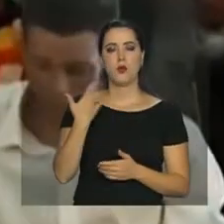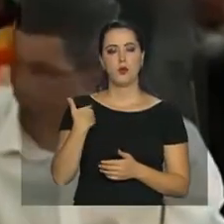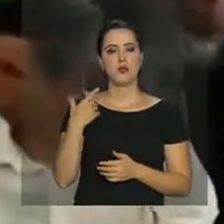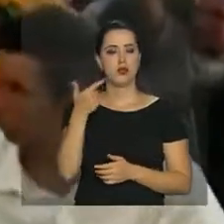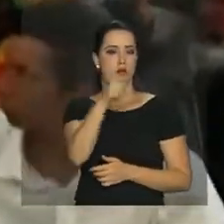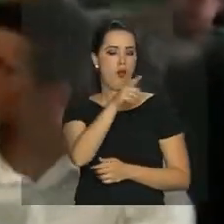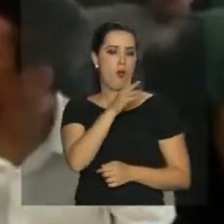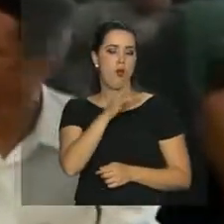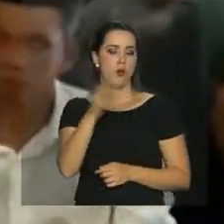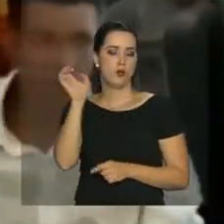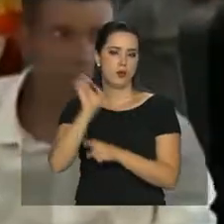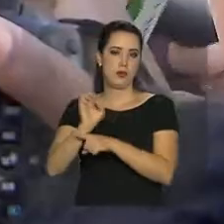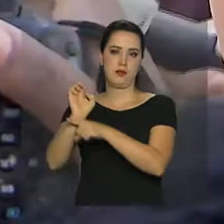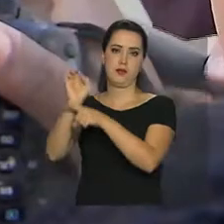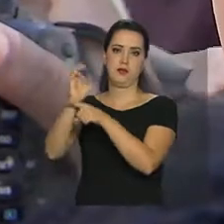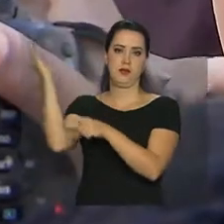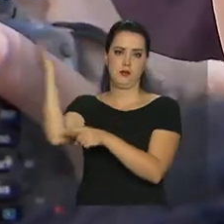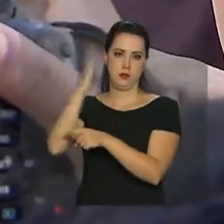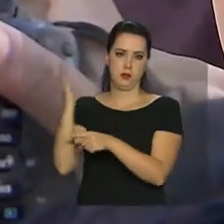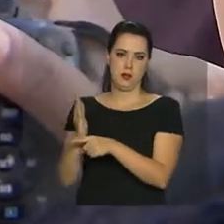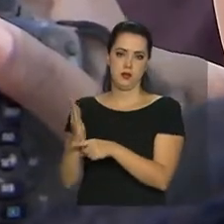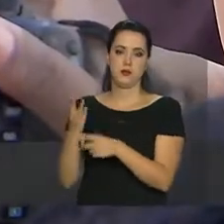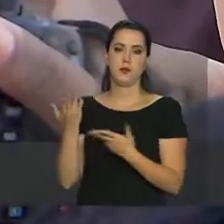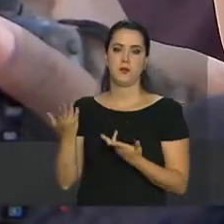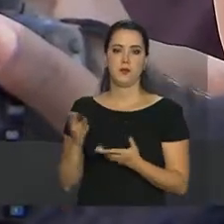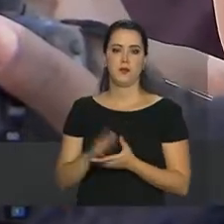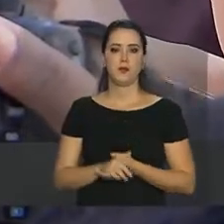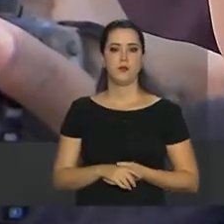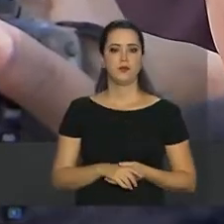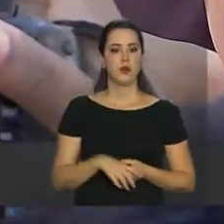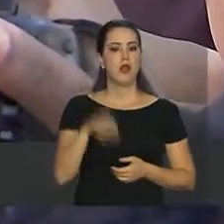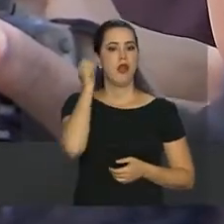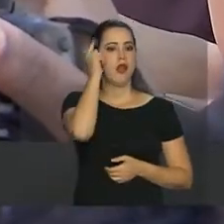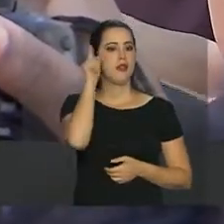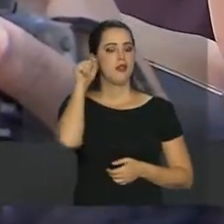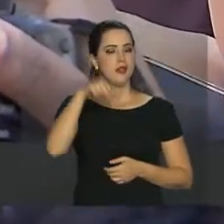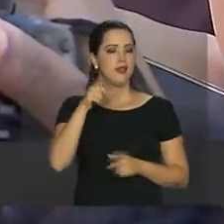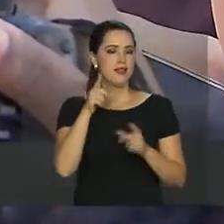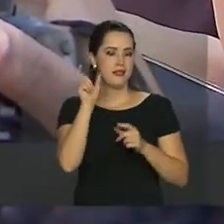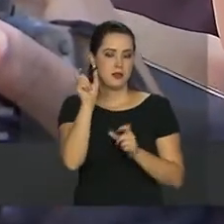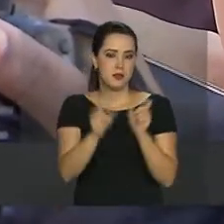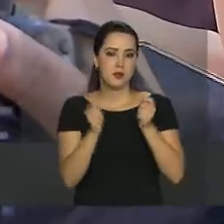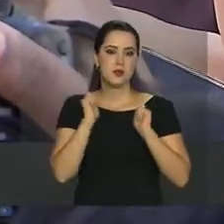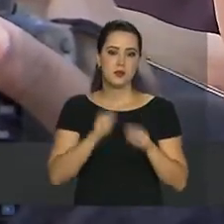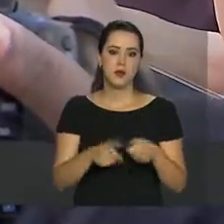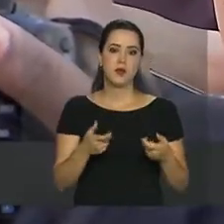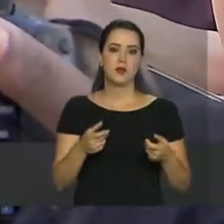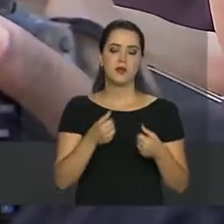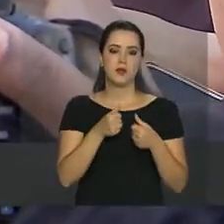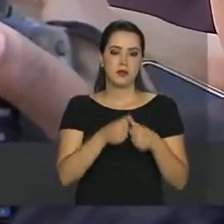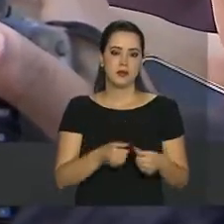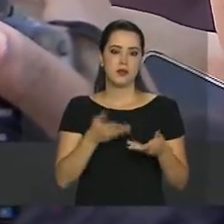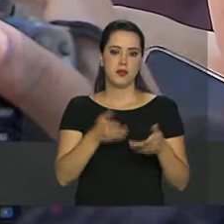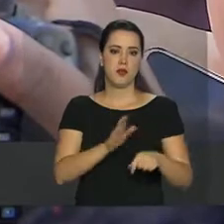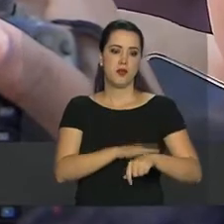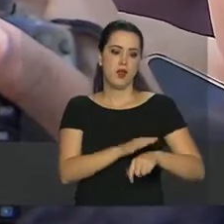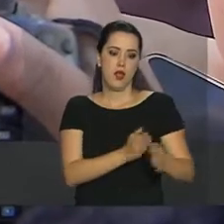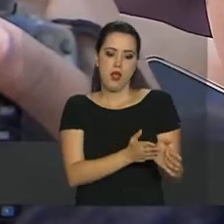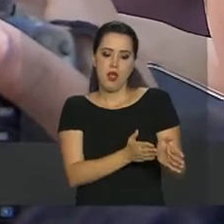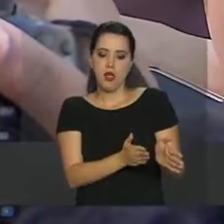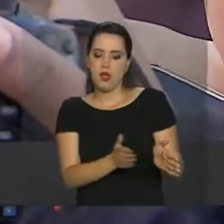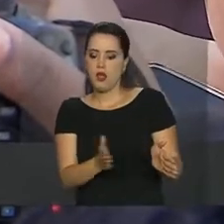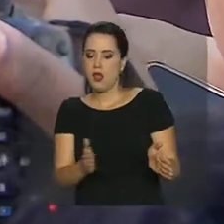crise instalada no país vizinho. A ideia é que as pessoas possam ficar aqui em um momento, um tempo